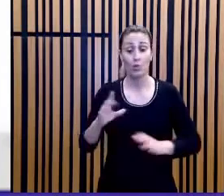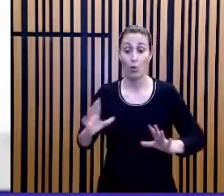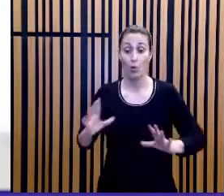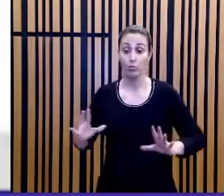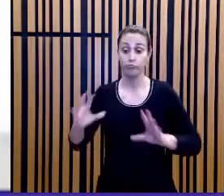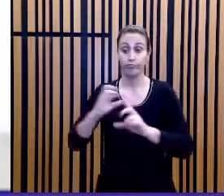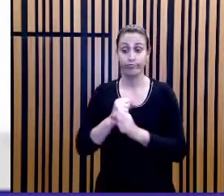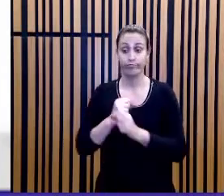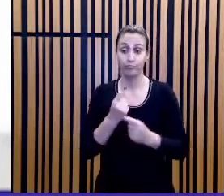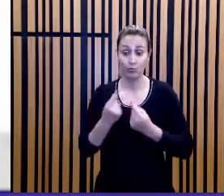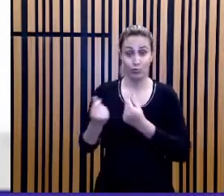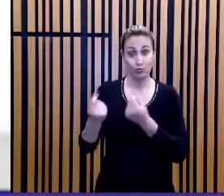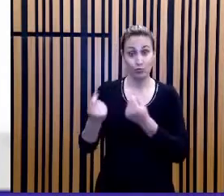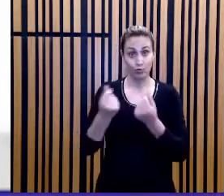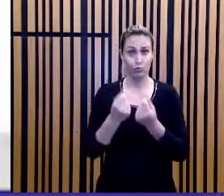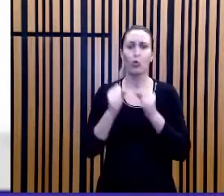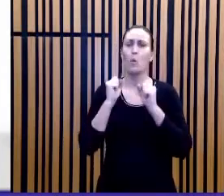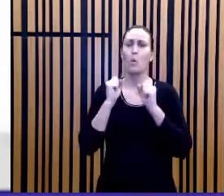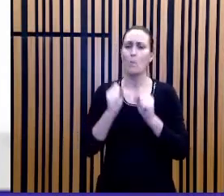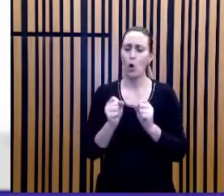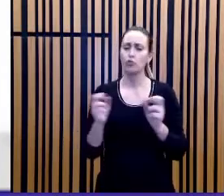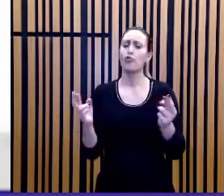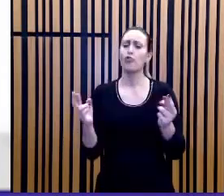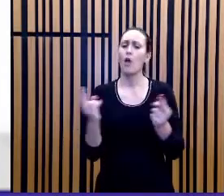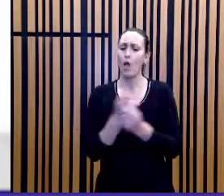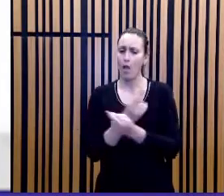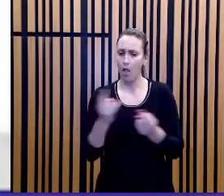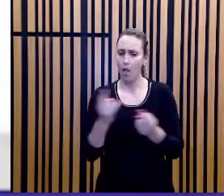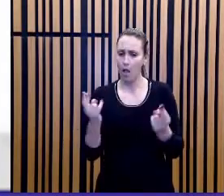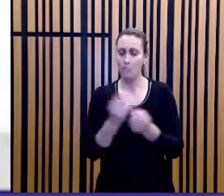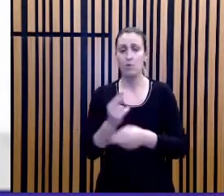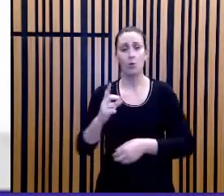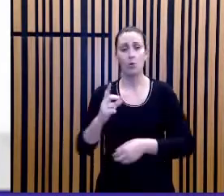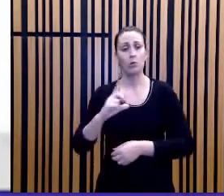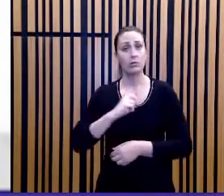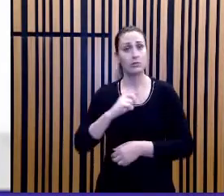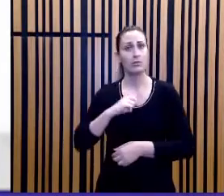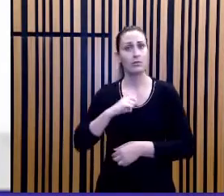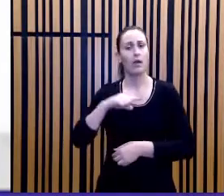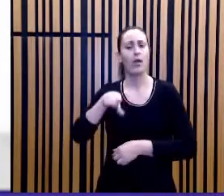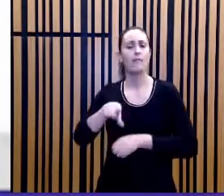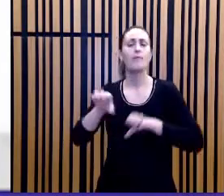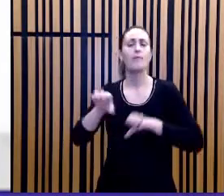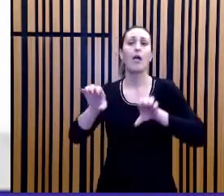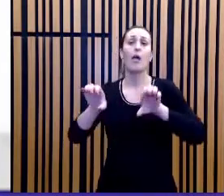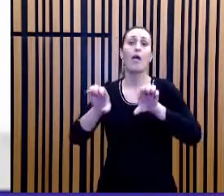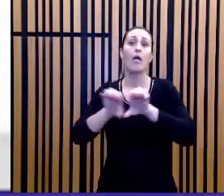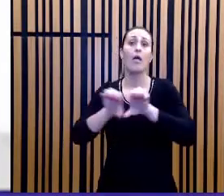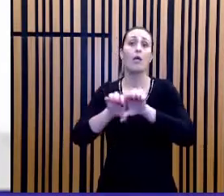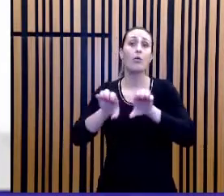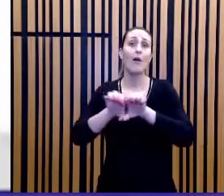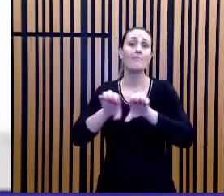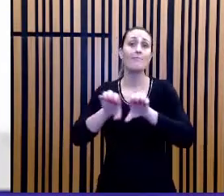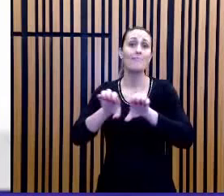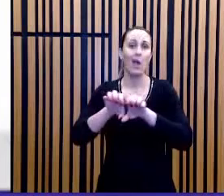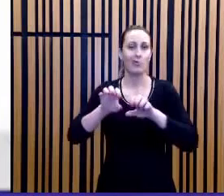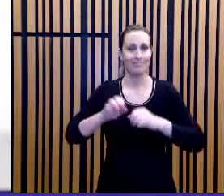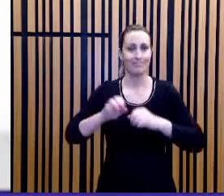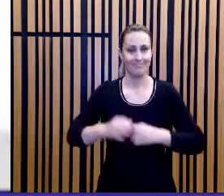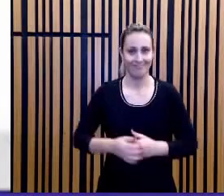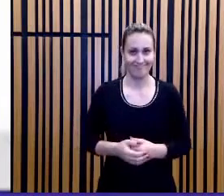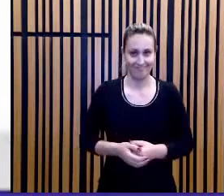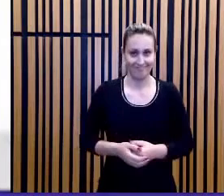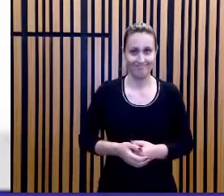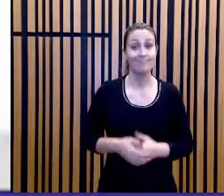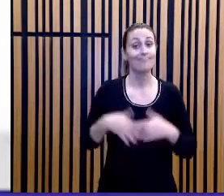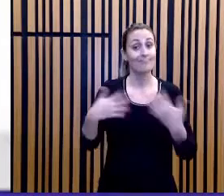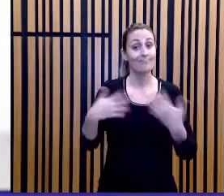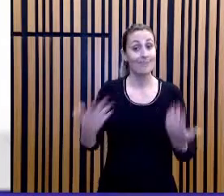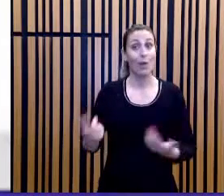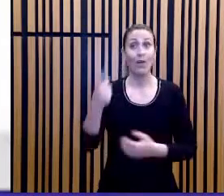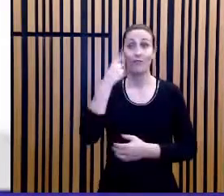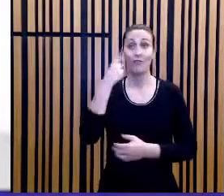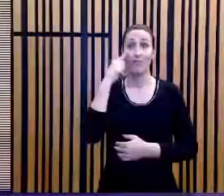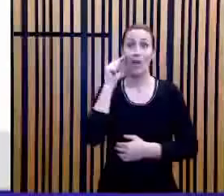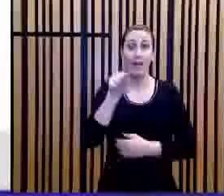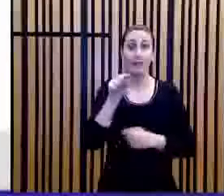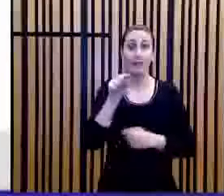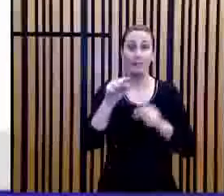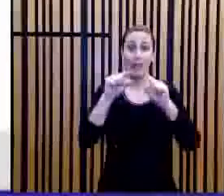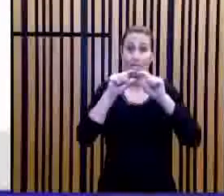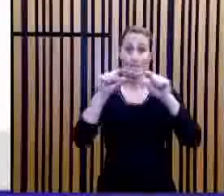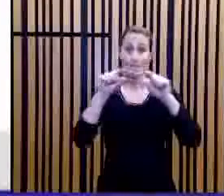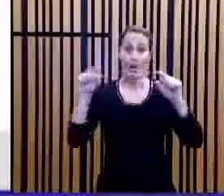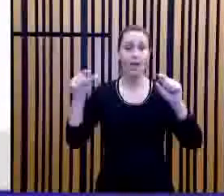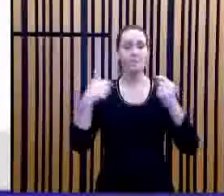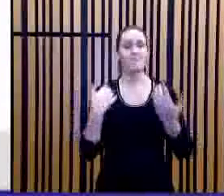do material podem ser relacionados pela equação. Muito bem, e isso aí é a coisa que eu quero saber. Vocês